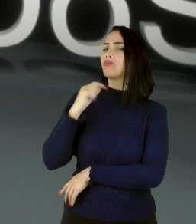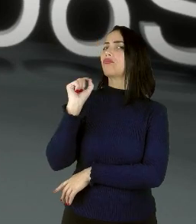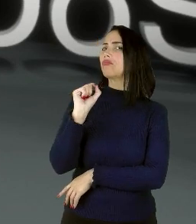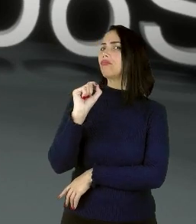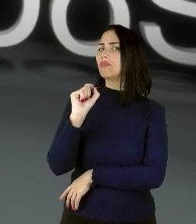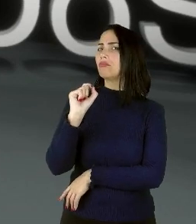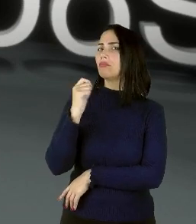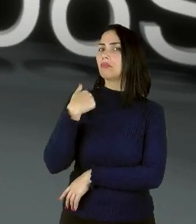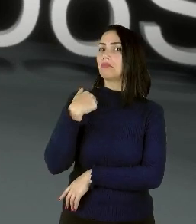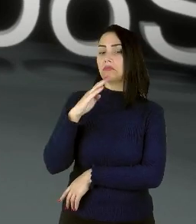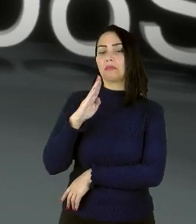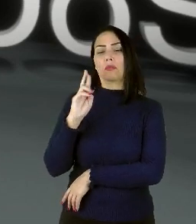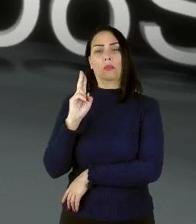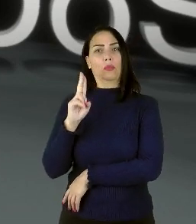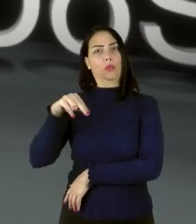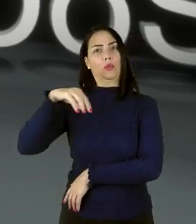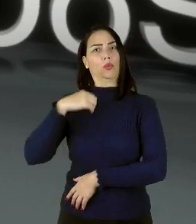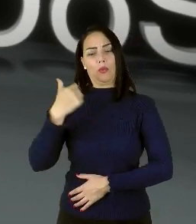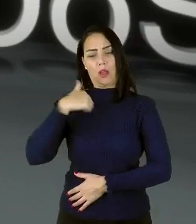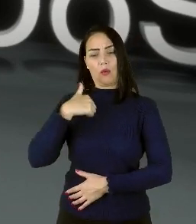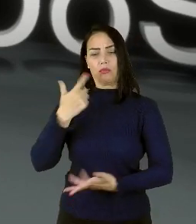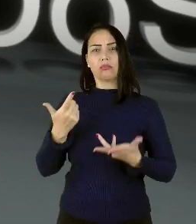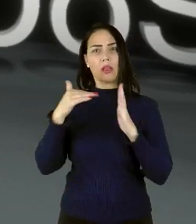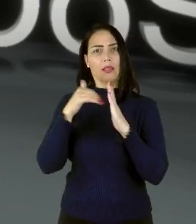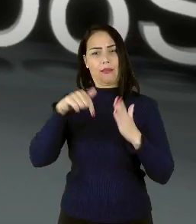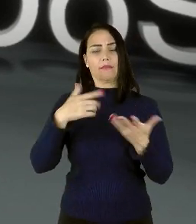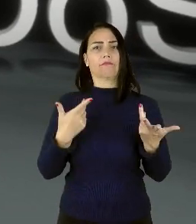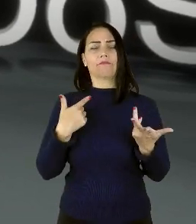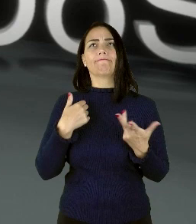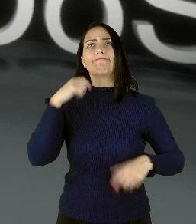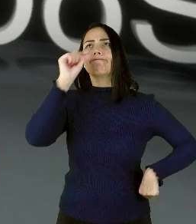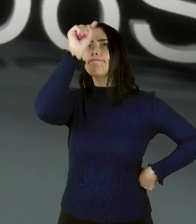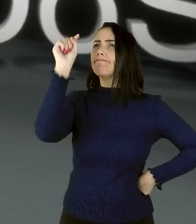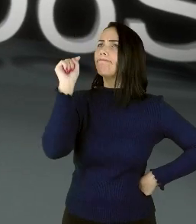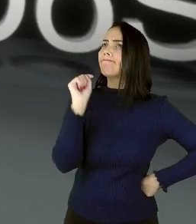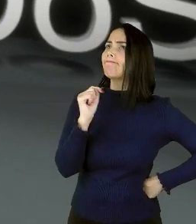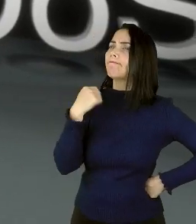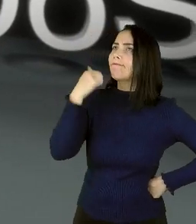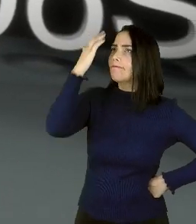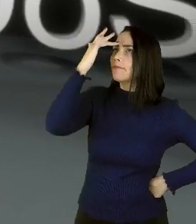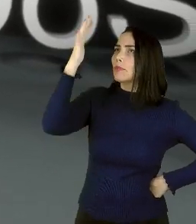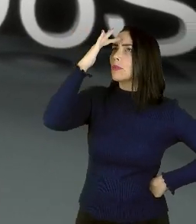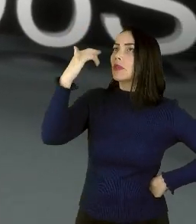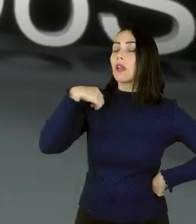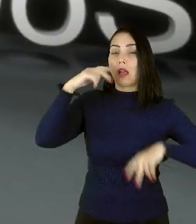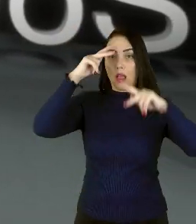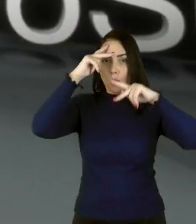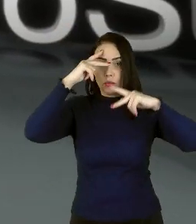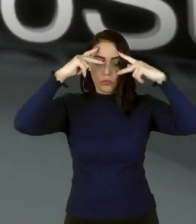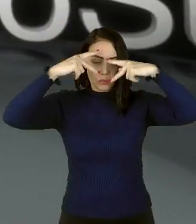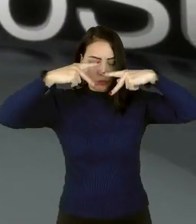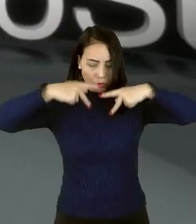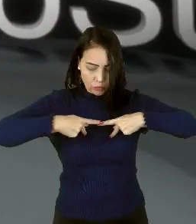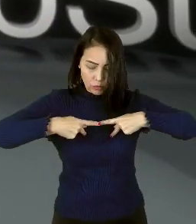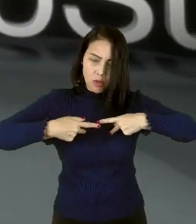ali? Quem era o Bruno? Essa reflexão foi de extrema importância. Olhar para dentro de mim